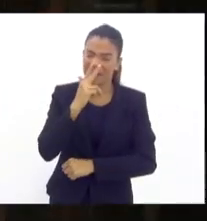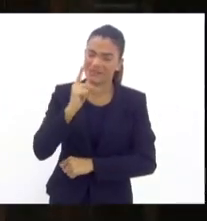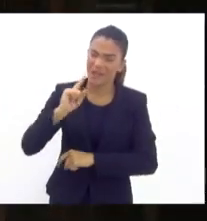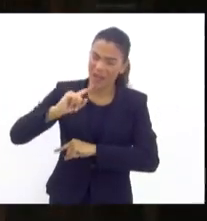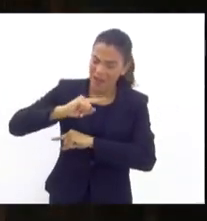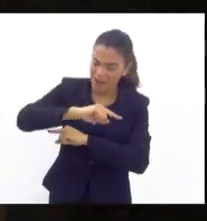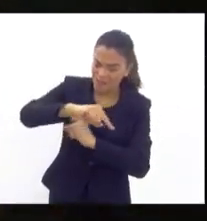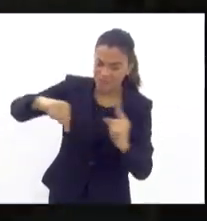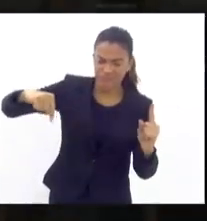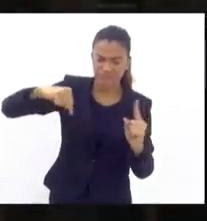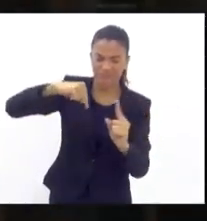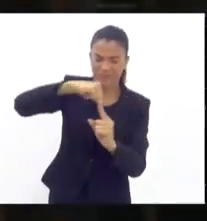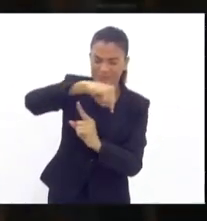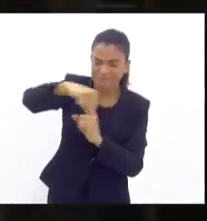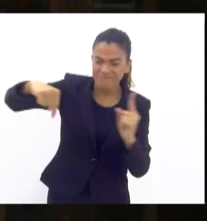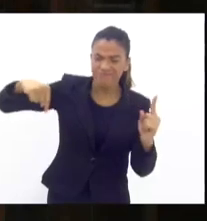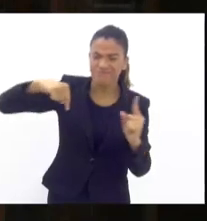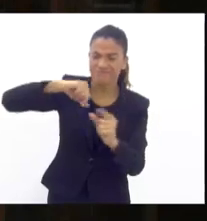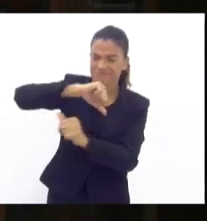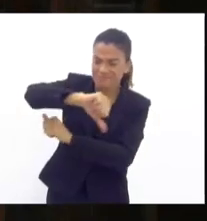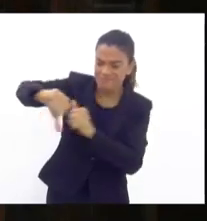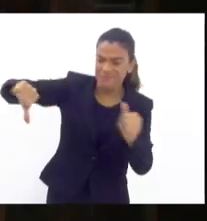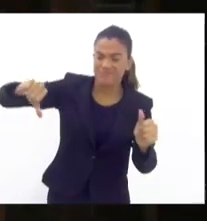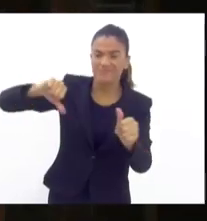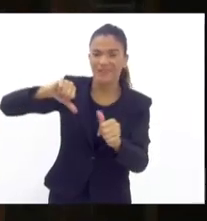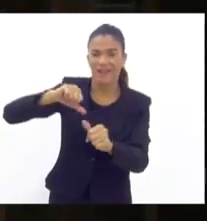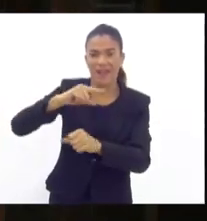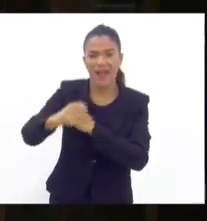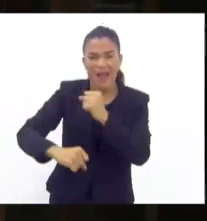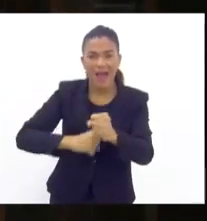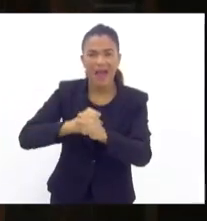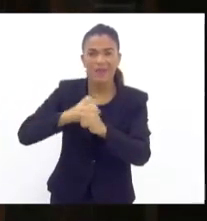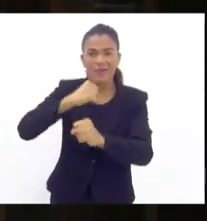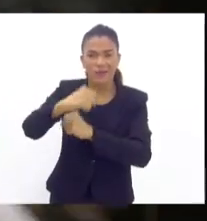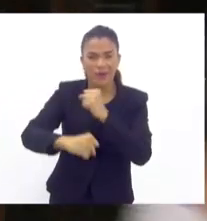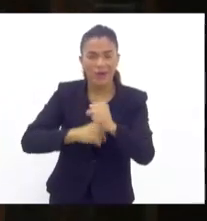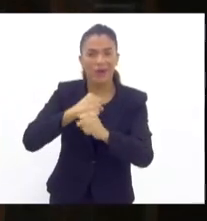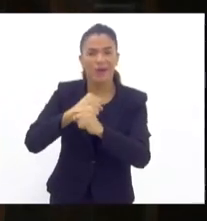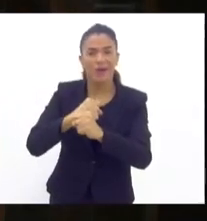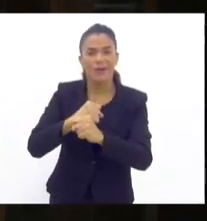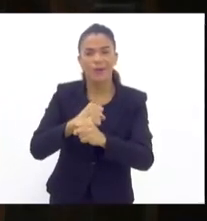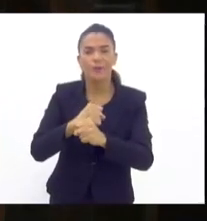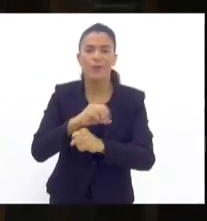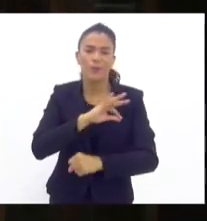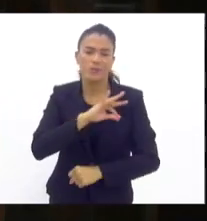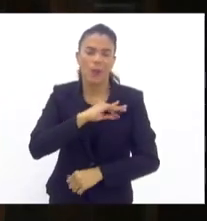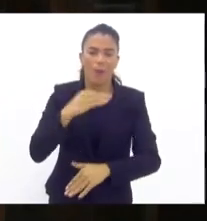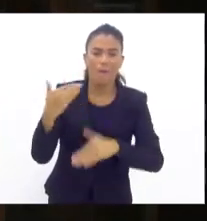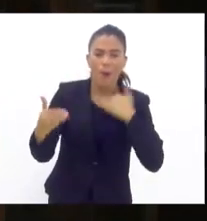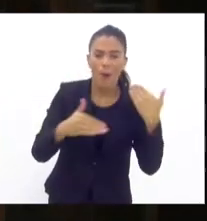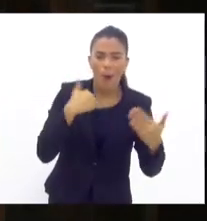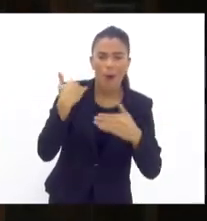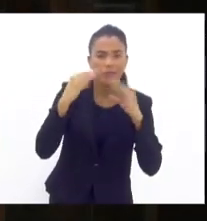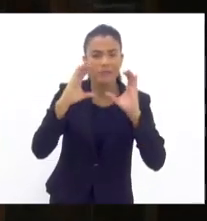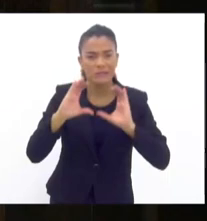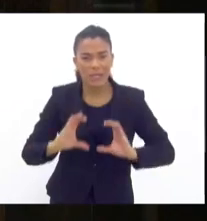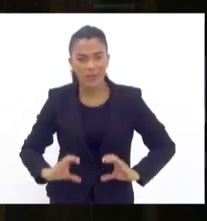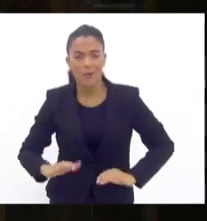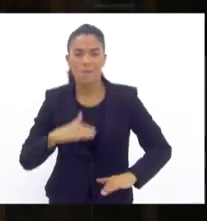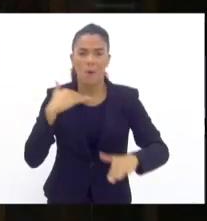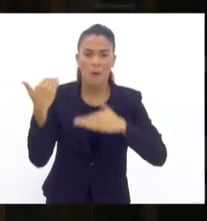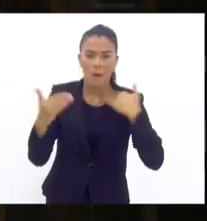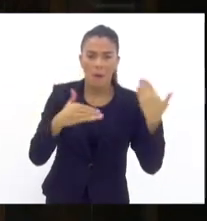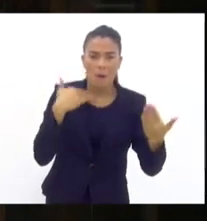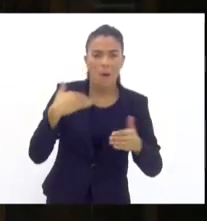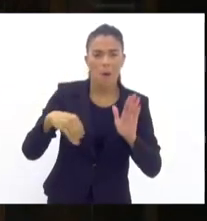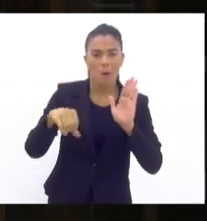vicioso. Todo ano, grande mortalidade de policiais, cidadãos, o